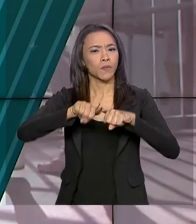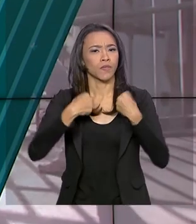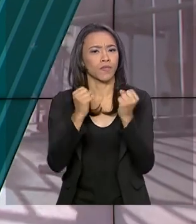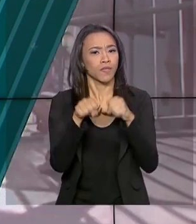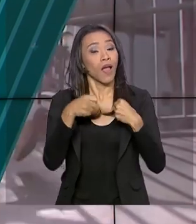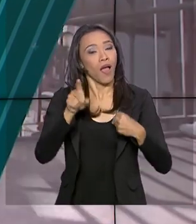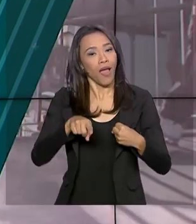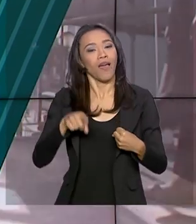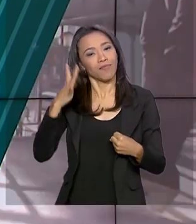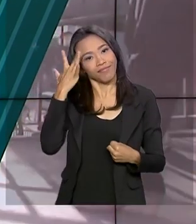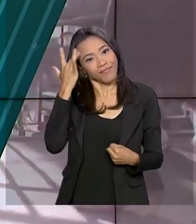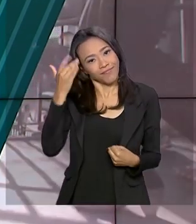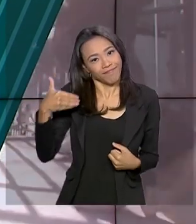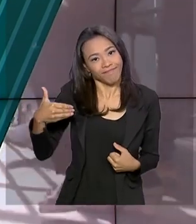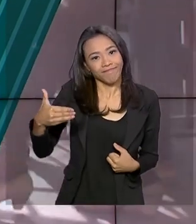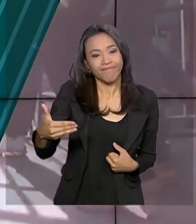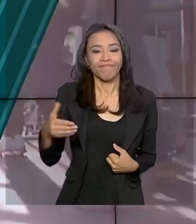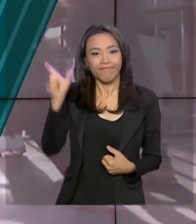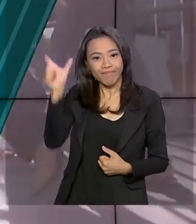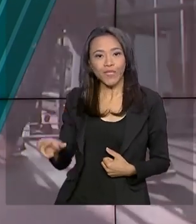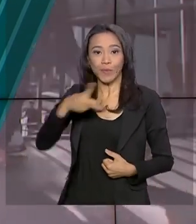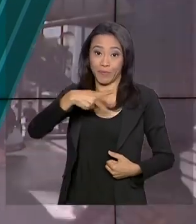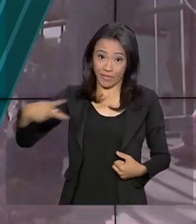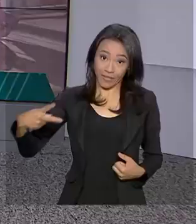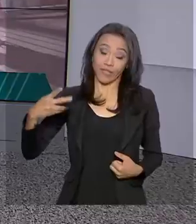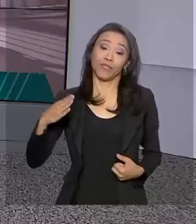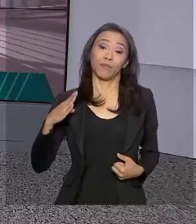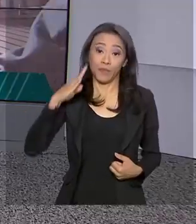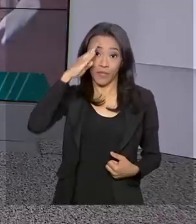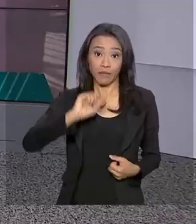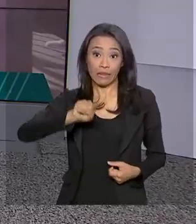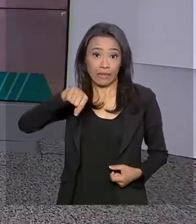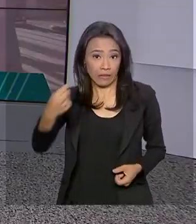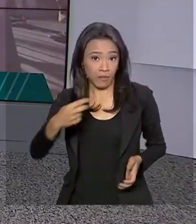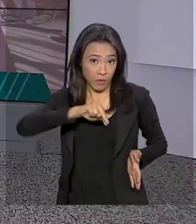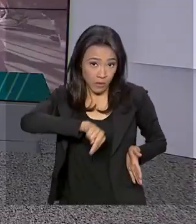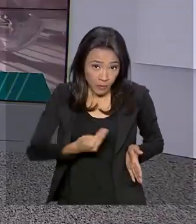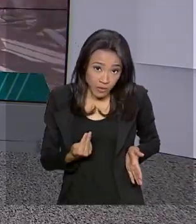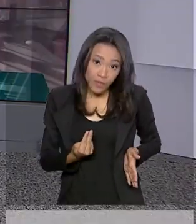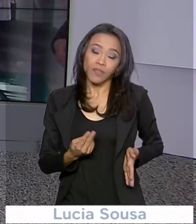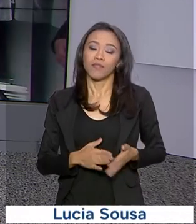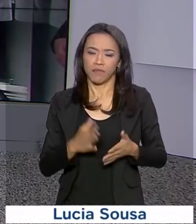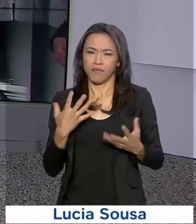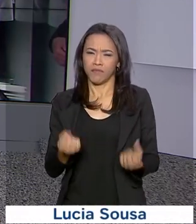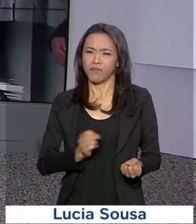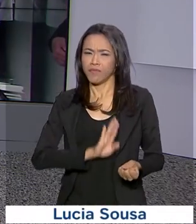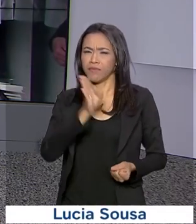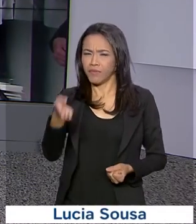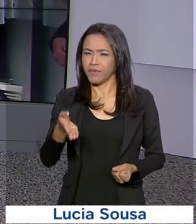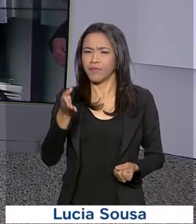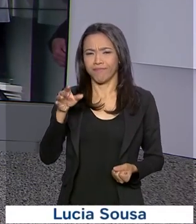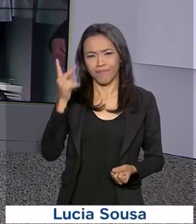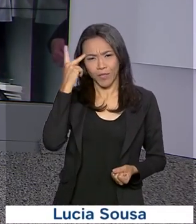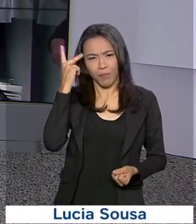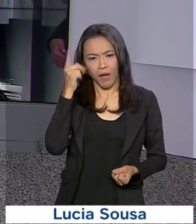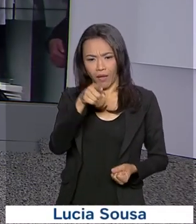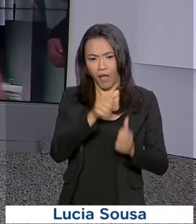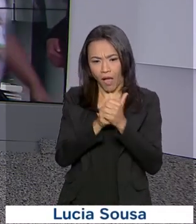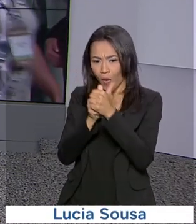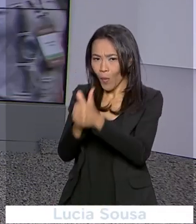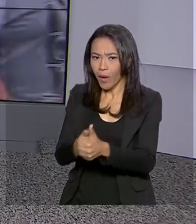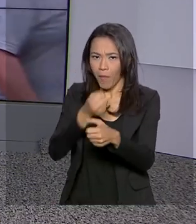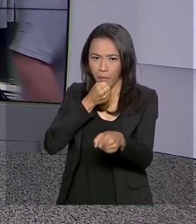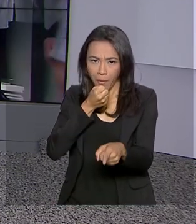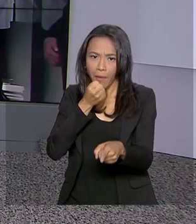a rotina do presidente Jair Bolsonaro depois da cirurgia. Vamos então até São Paulo. Ricardo Ferraz continua acompanhando o estado de